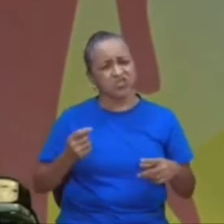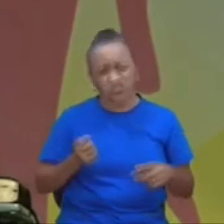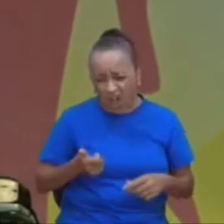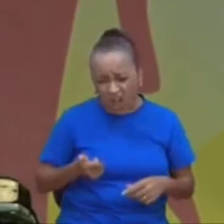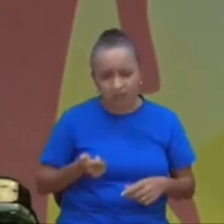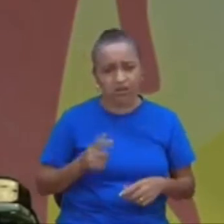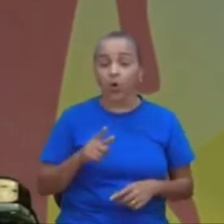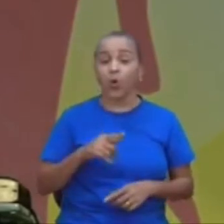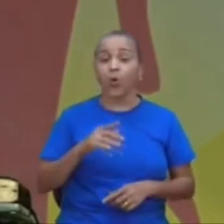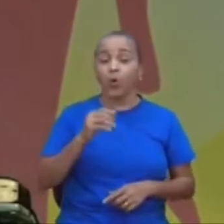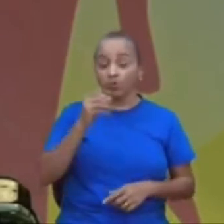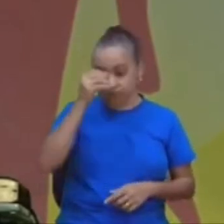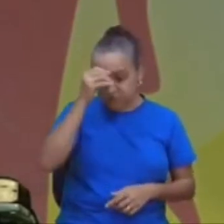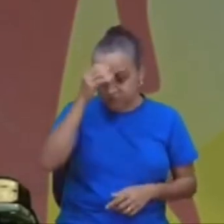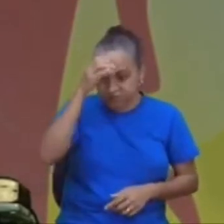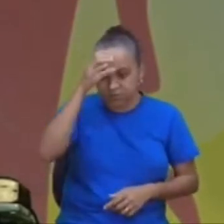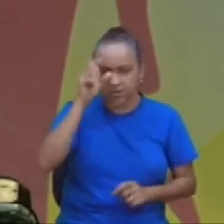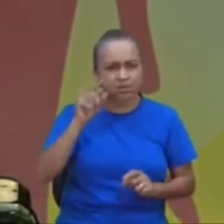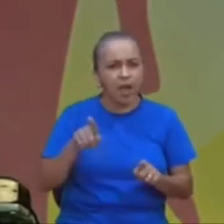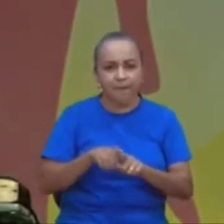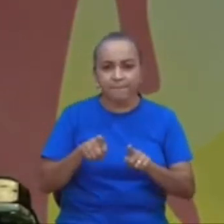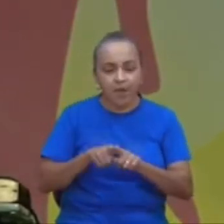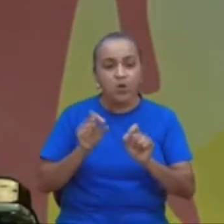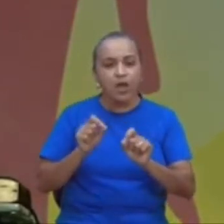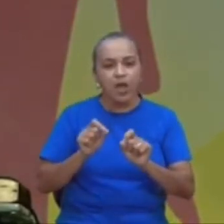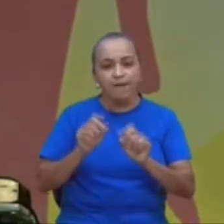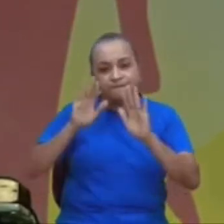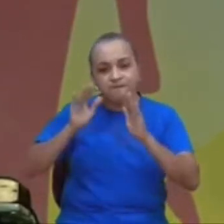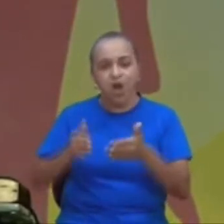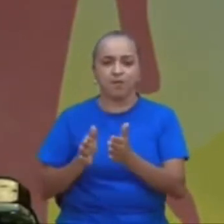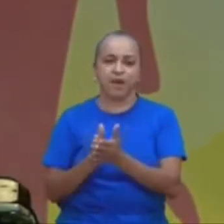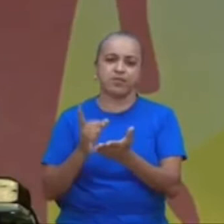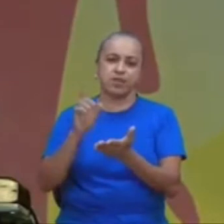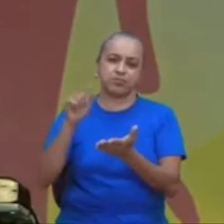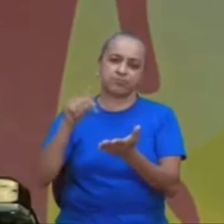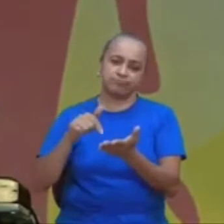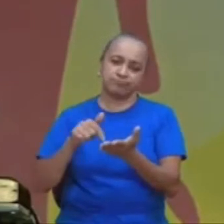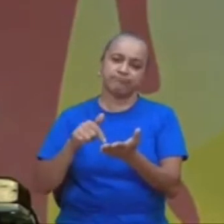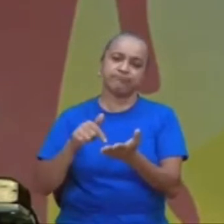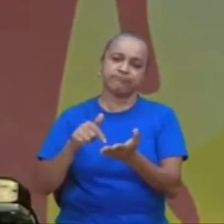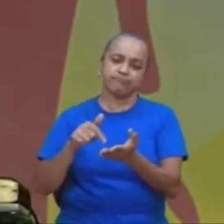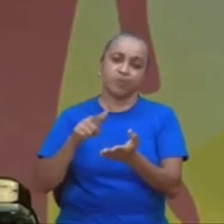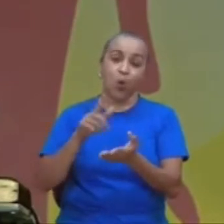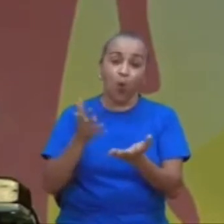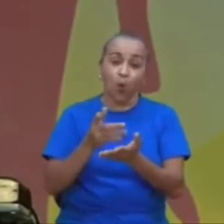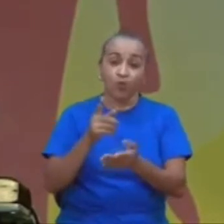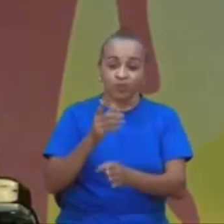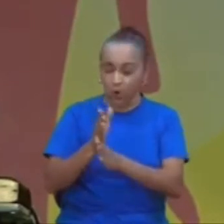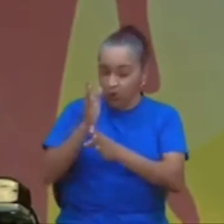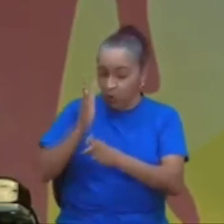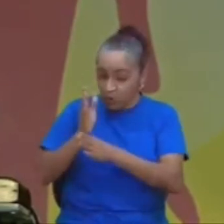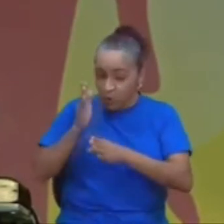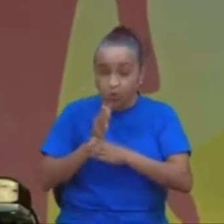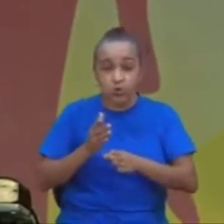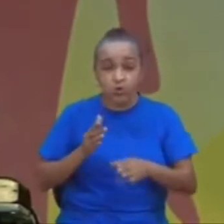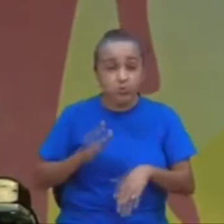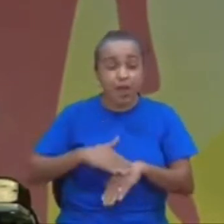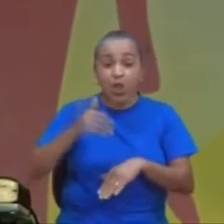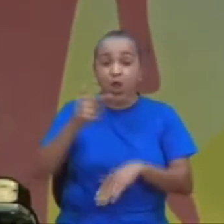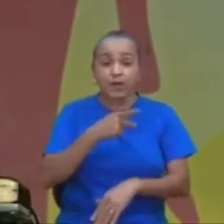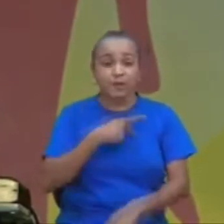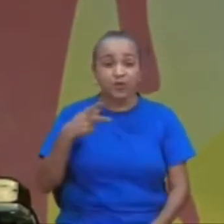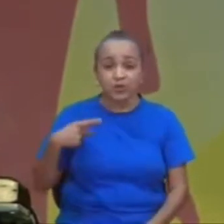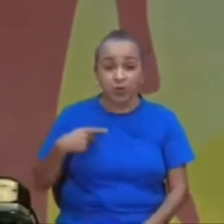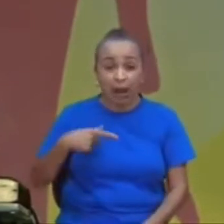o conhecimento bíblico, hoje, você encontra, os melhores pastores, antes,